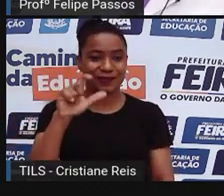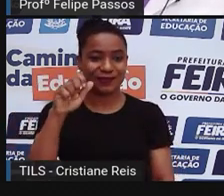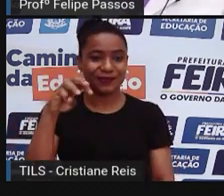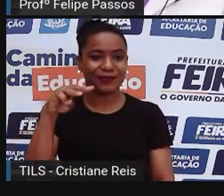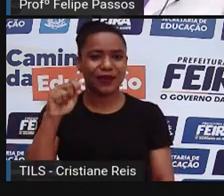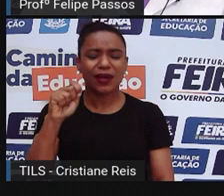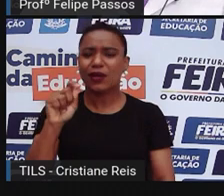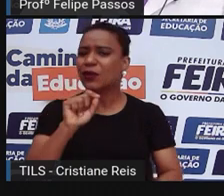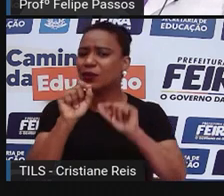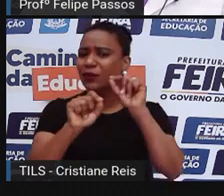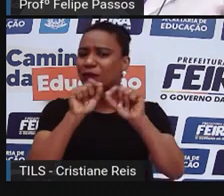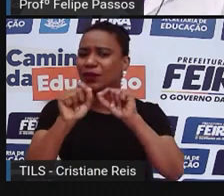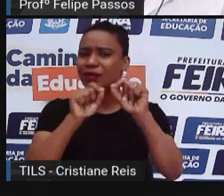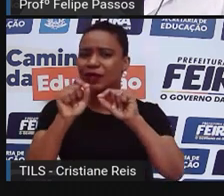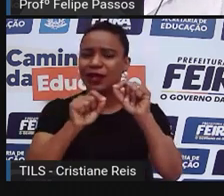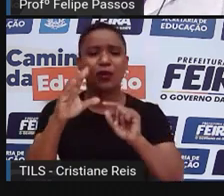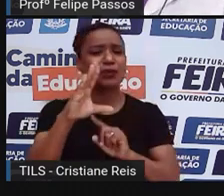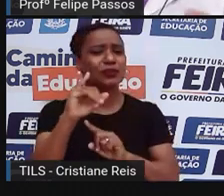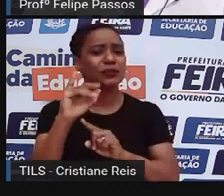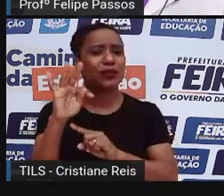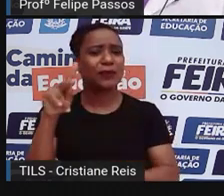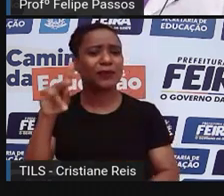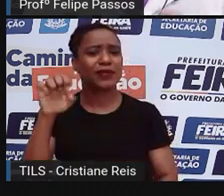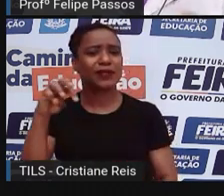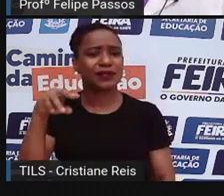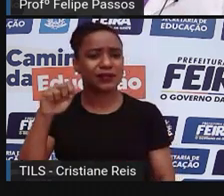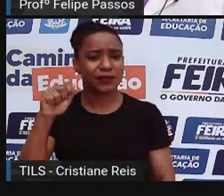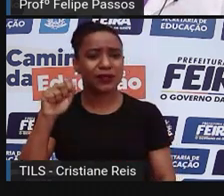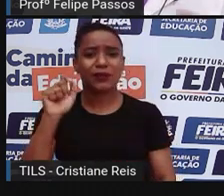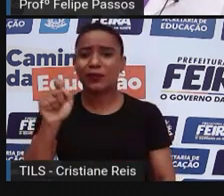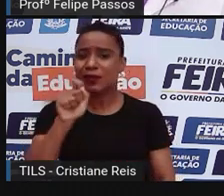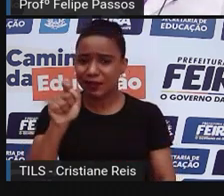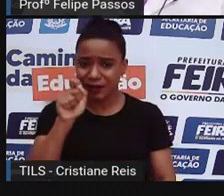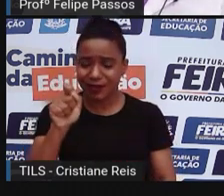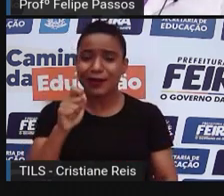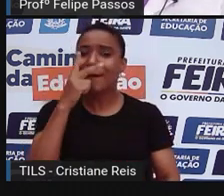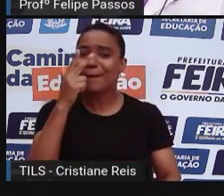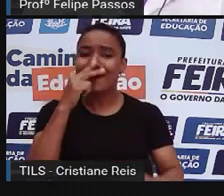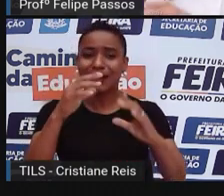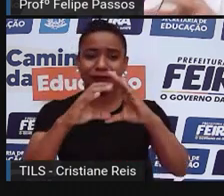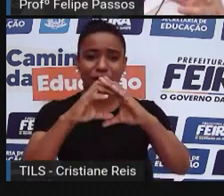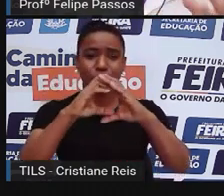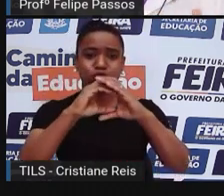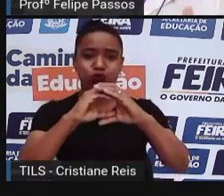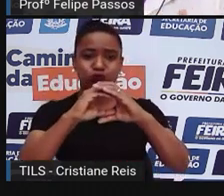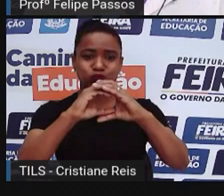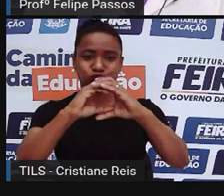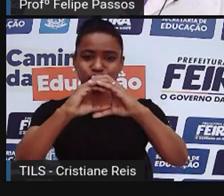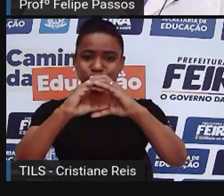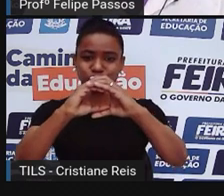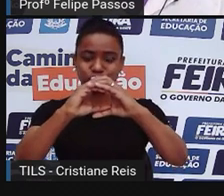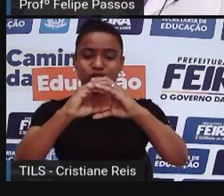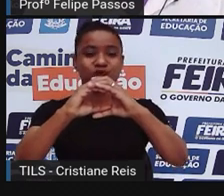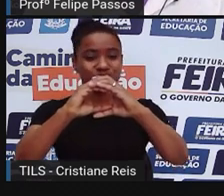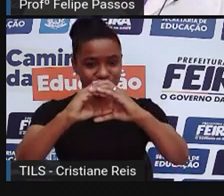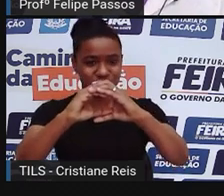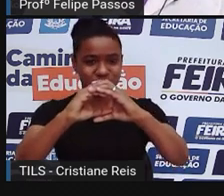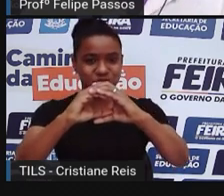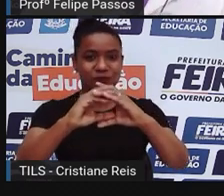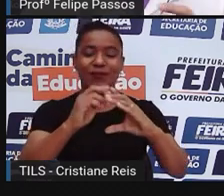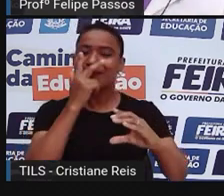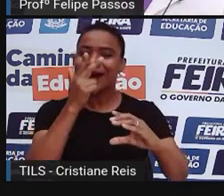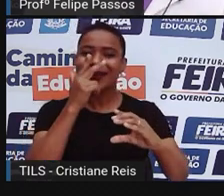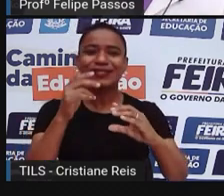Então, essa célula, ela é como se fosse um balão, uma bola de aniversário, só que cheia d'água. A borracha da bola de aniversário é a